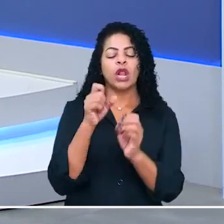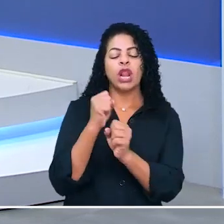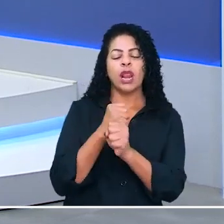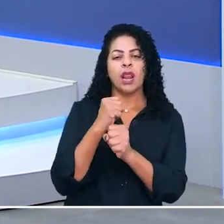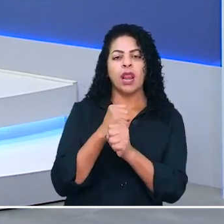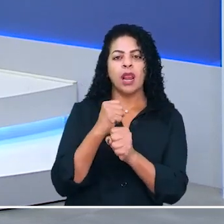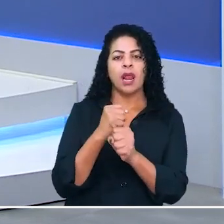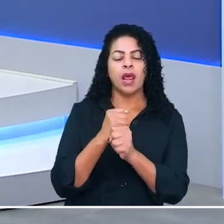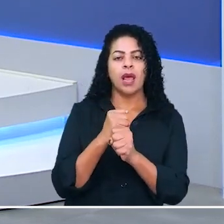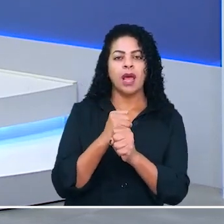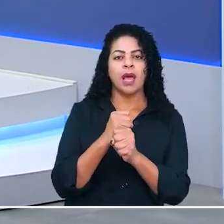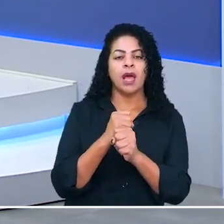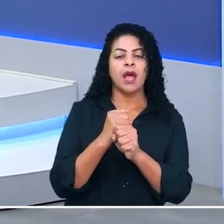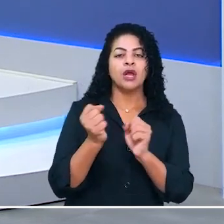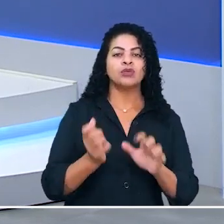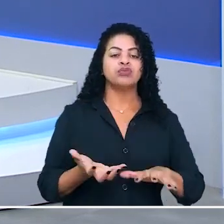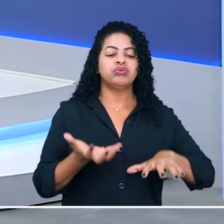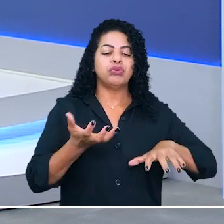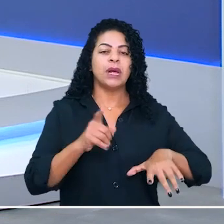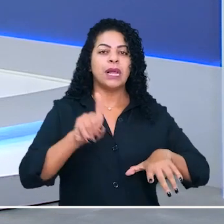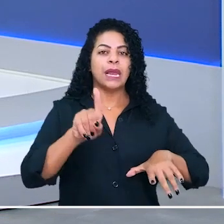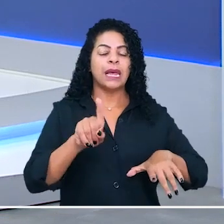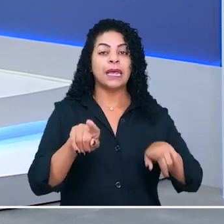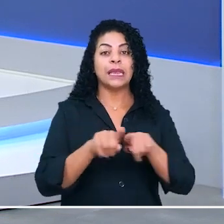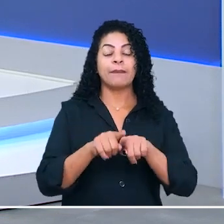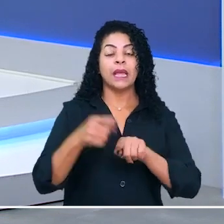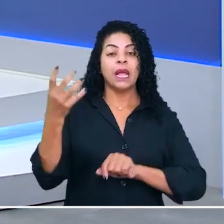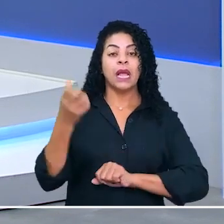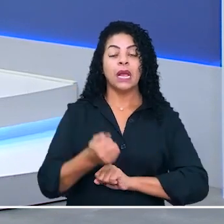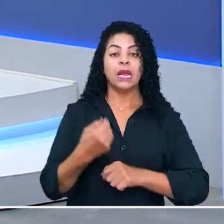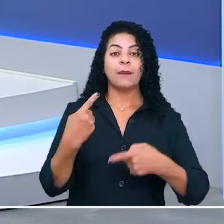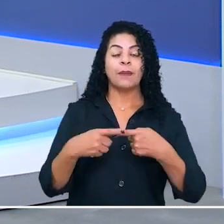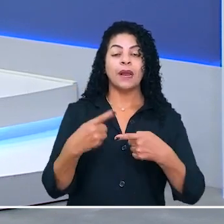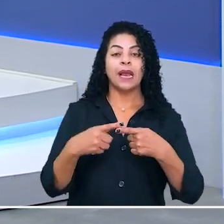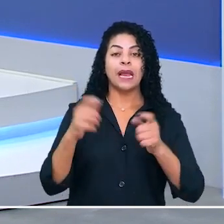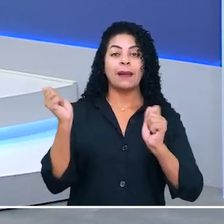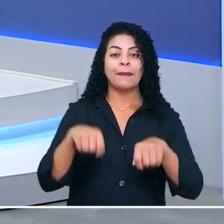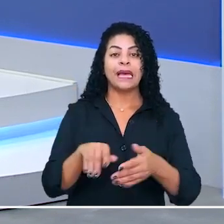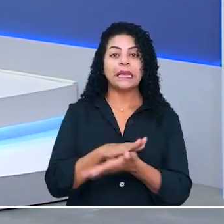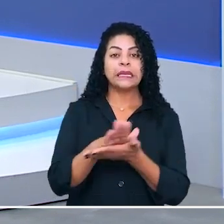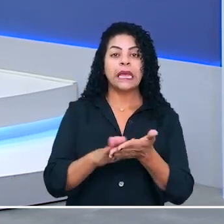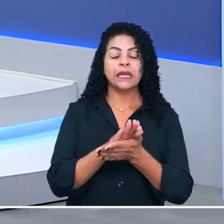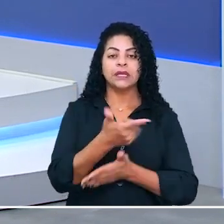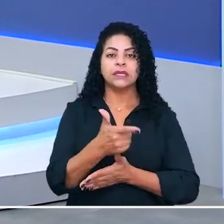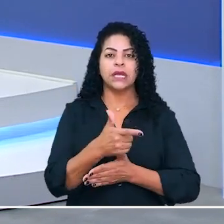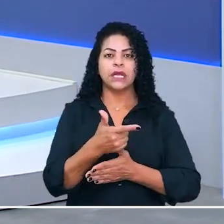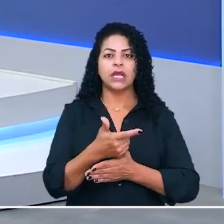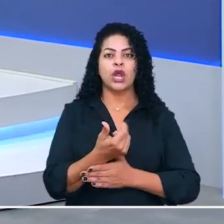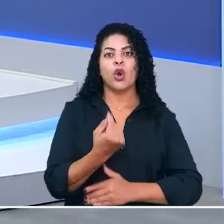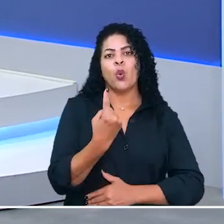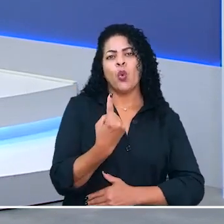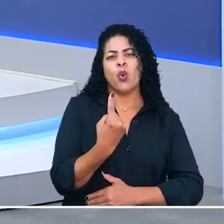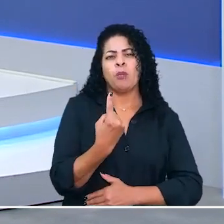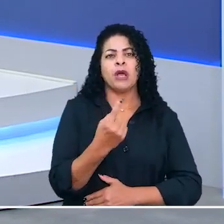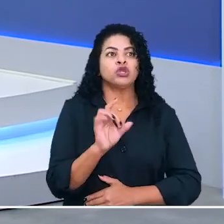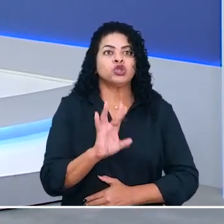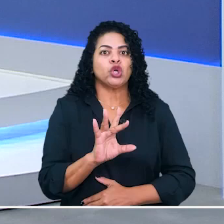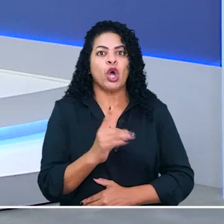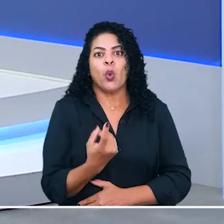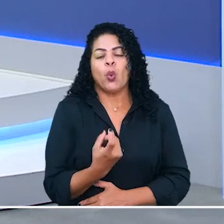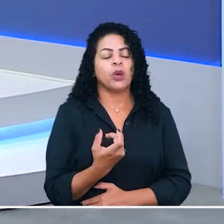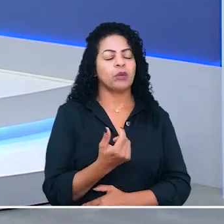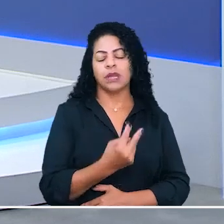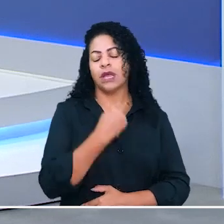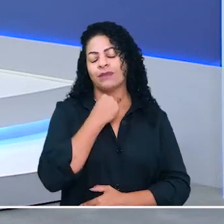BRT Sul no Distrito Federal deve receber pensão mensal por incapacidade e não de uma só vez, como pretendia o empregado.